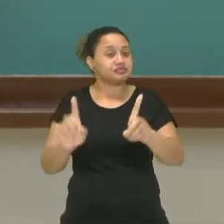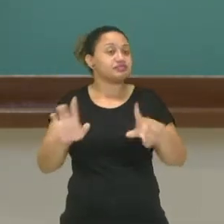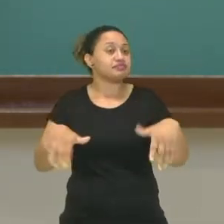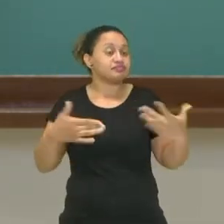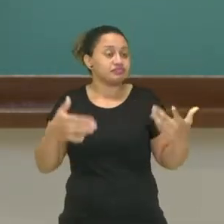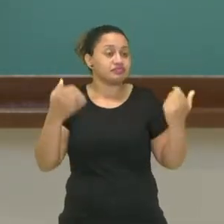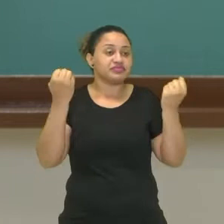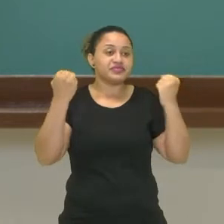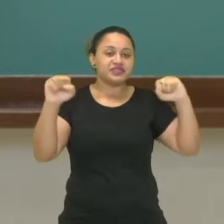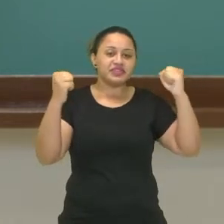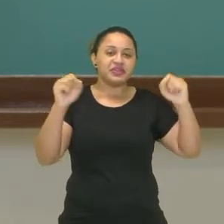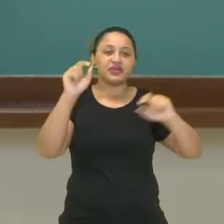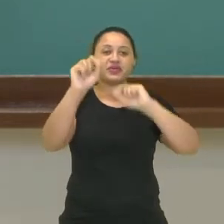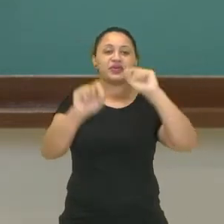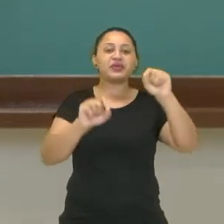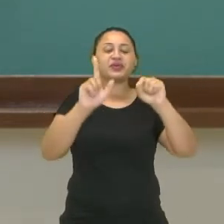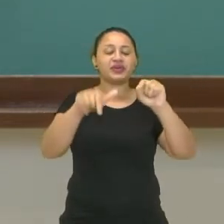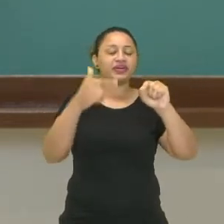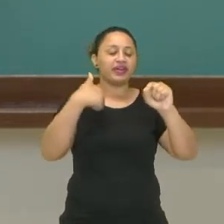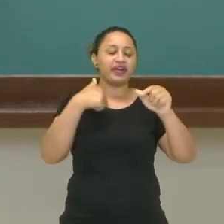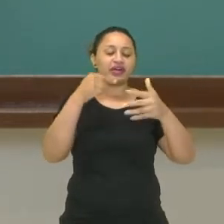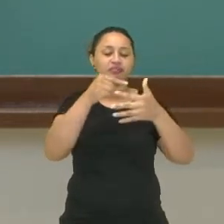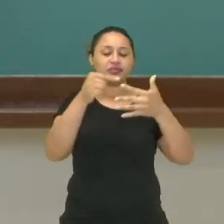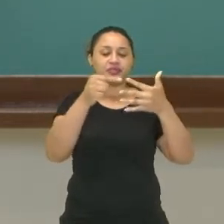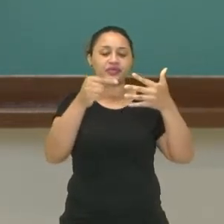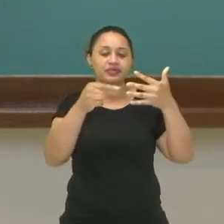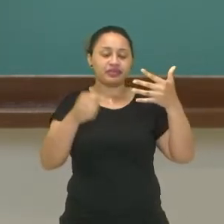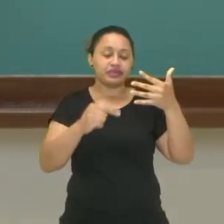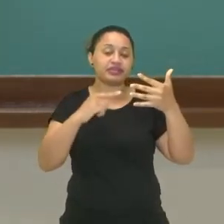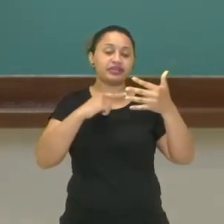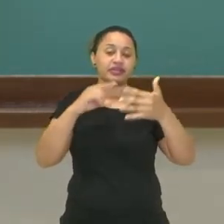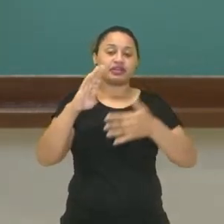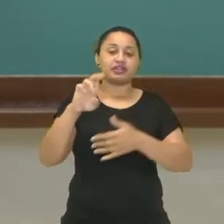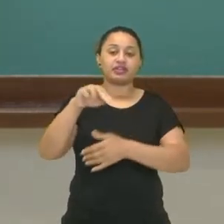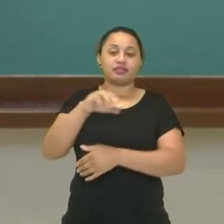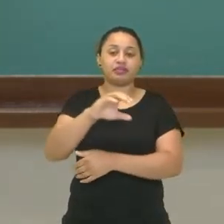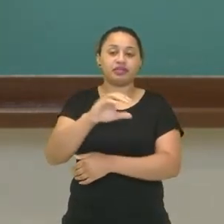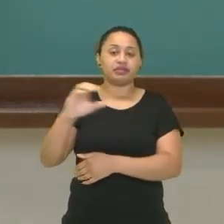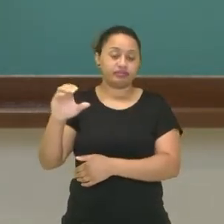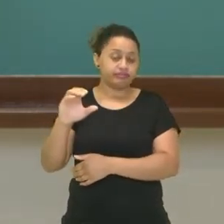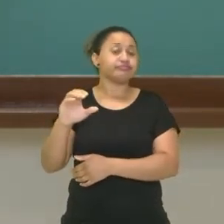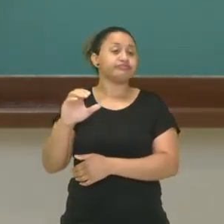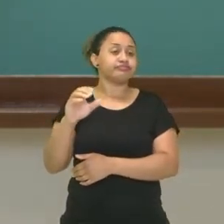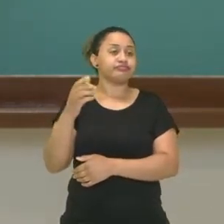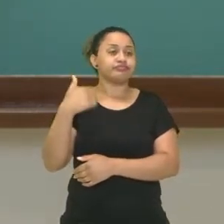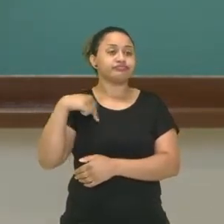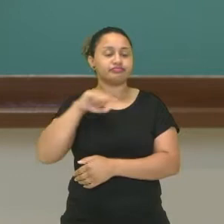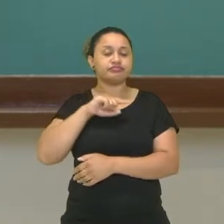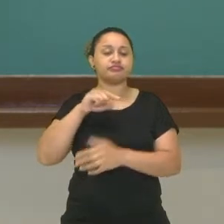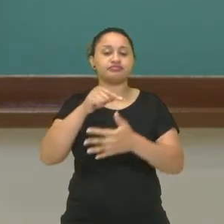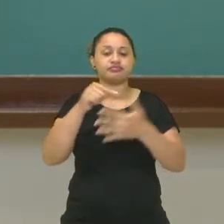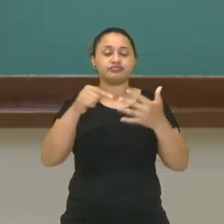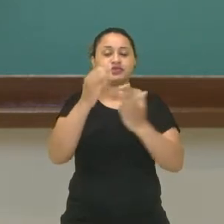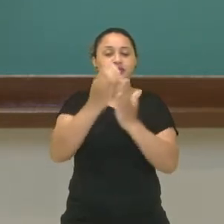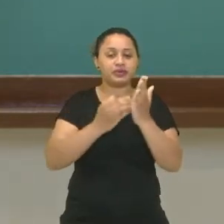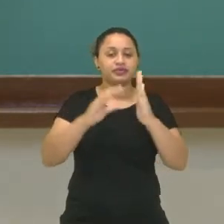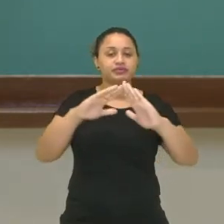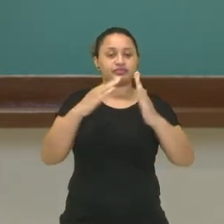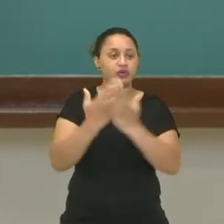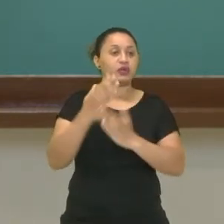ginástica, ela é categorizada na BNCC, que é a base comum curricular em